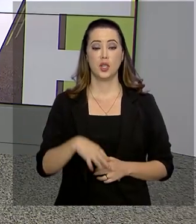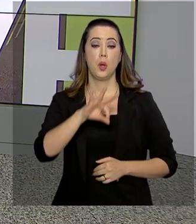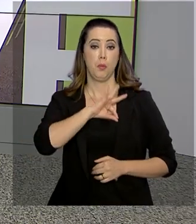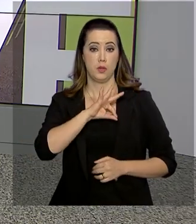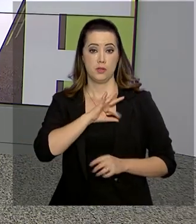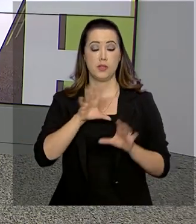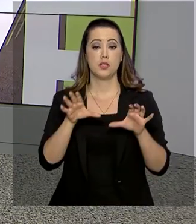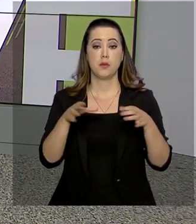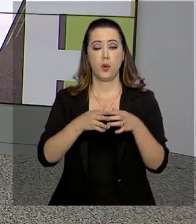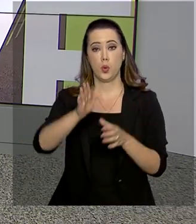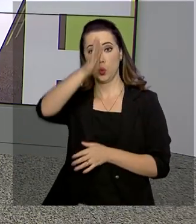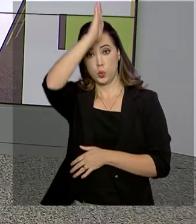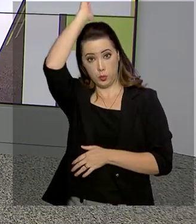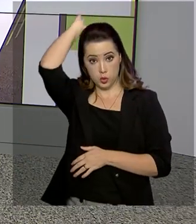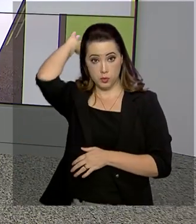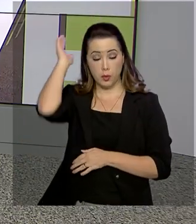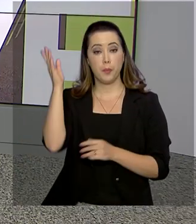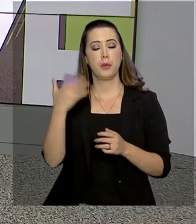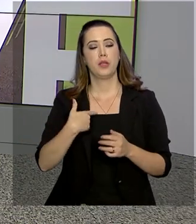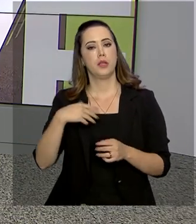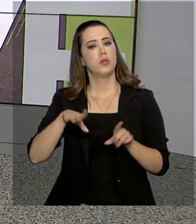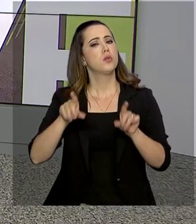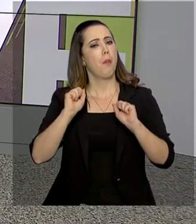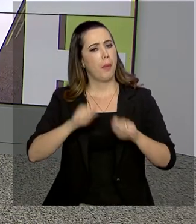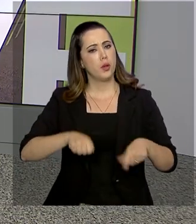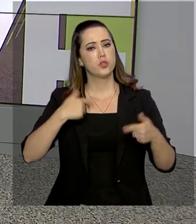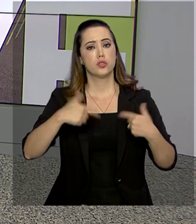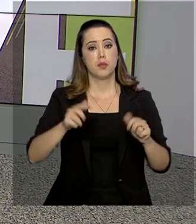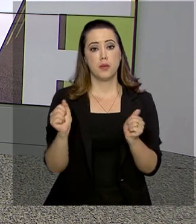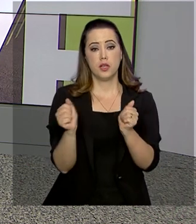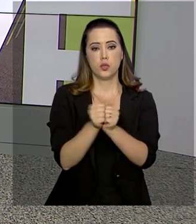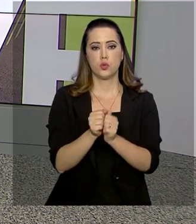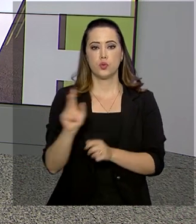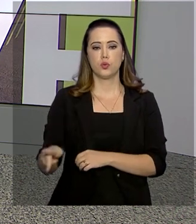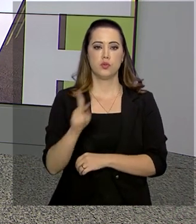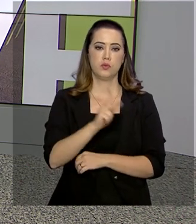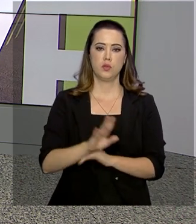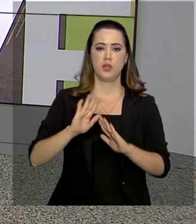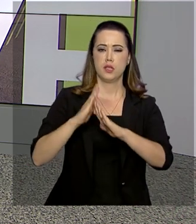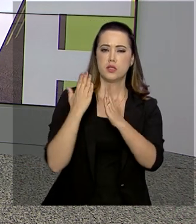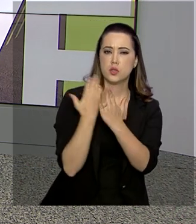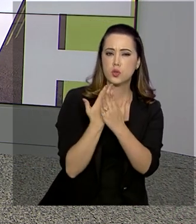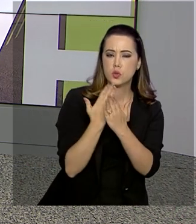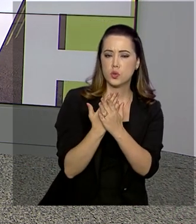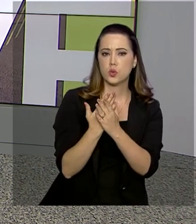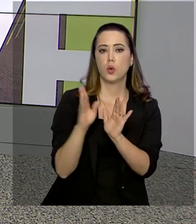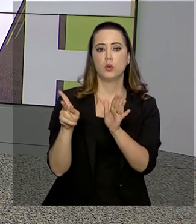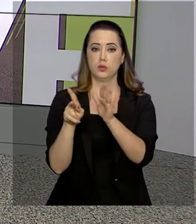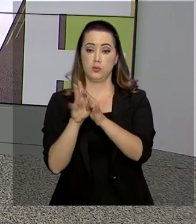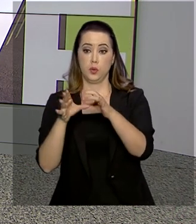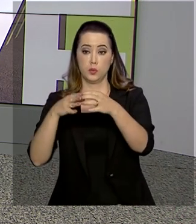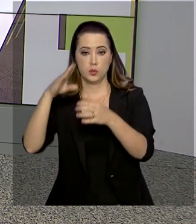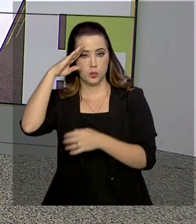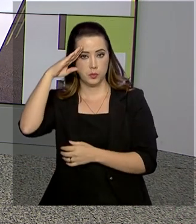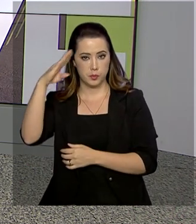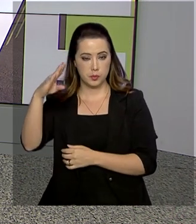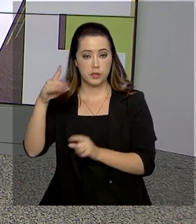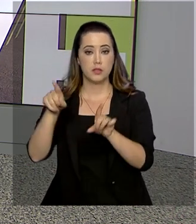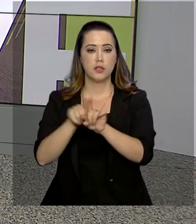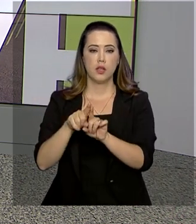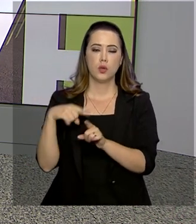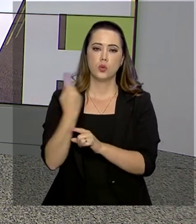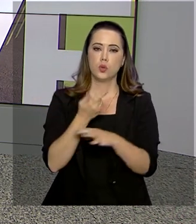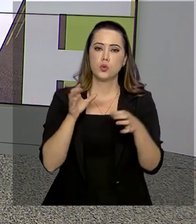Policiais e bombeiros militares já podem trabalhar junto com os professores nas escolas cívico-militares. Nossa